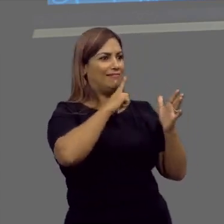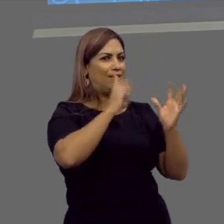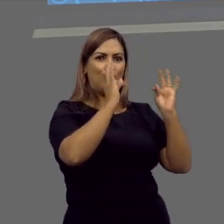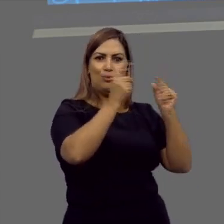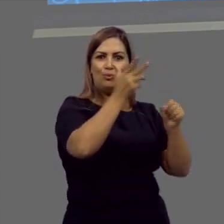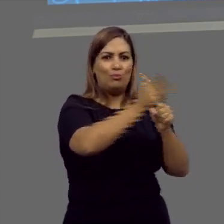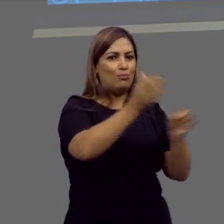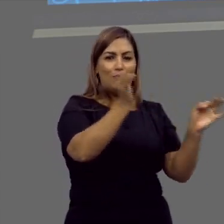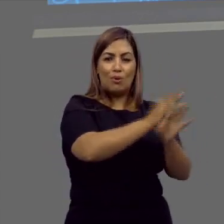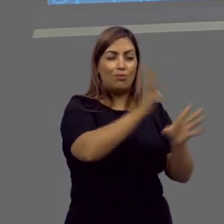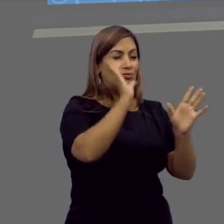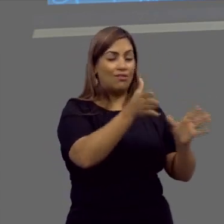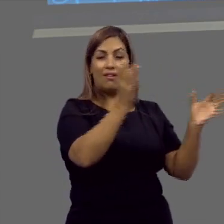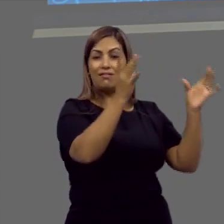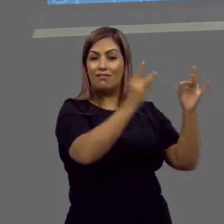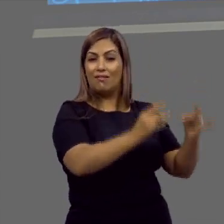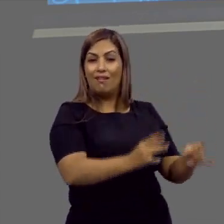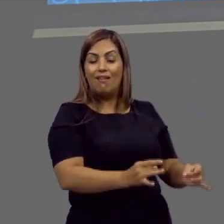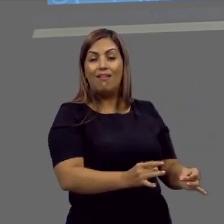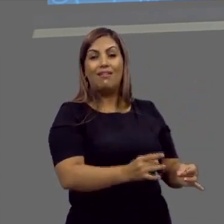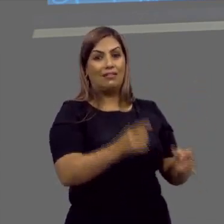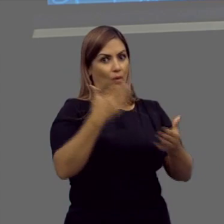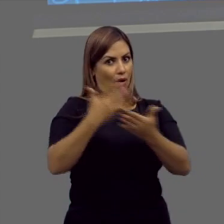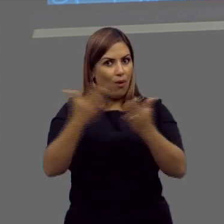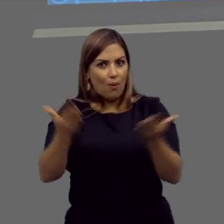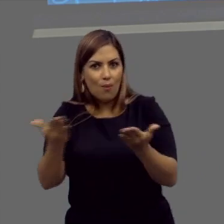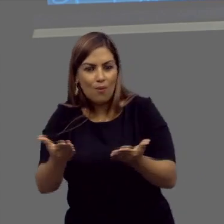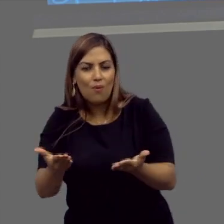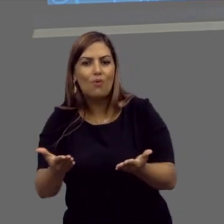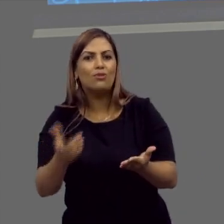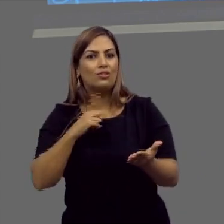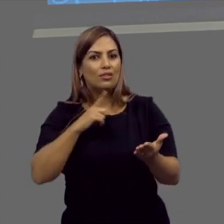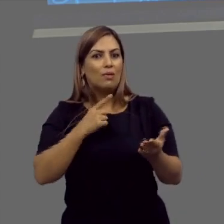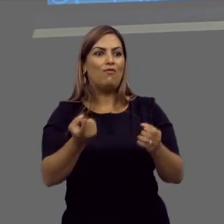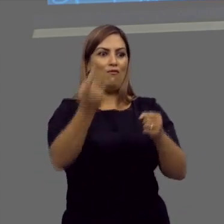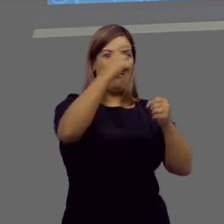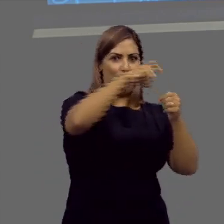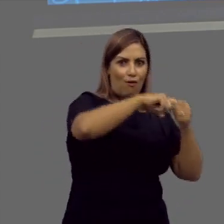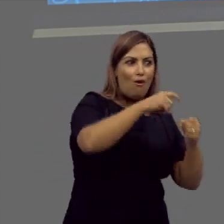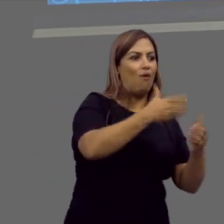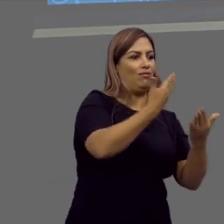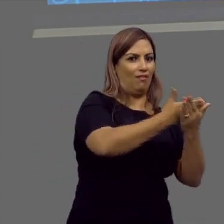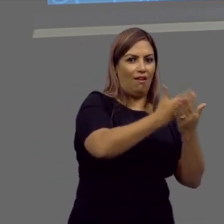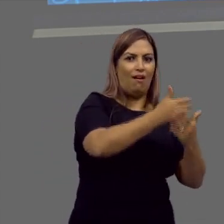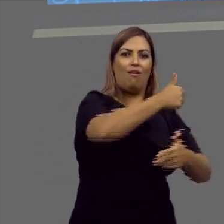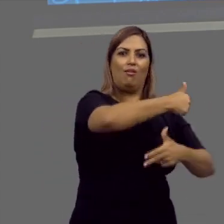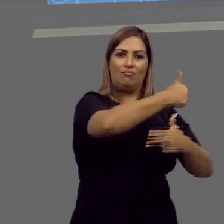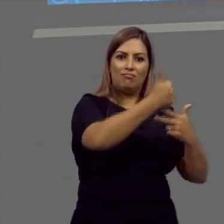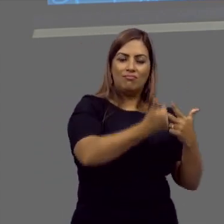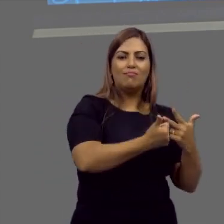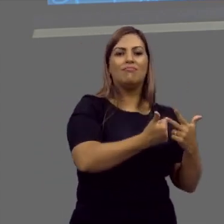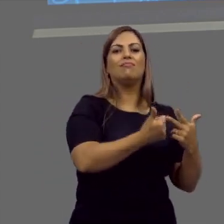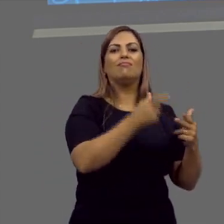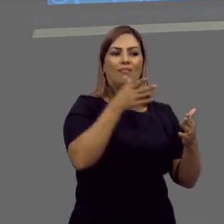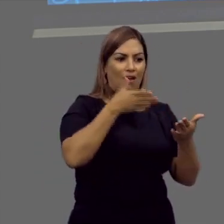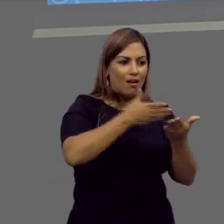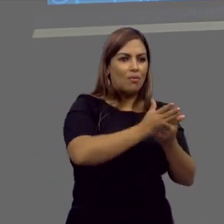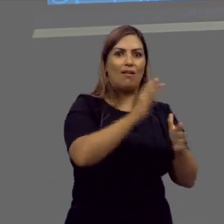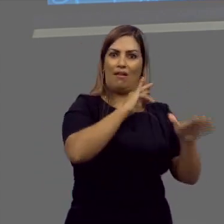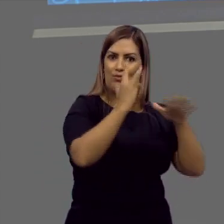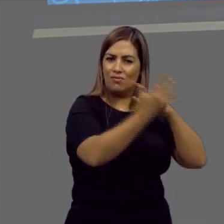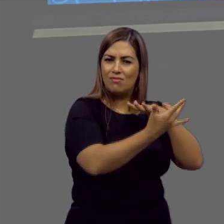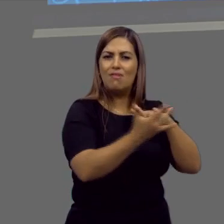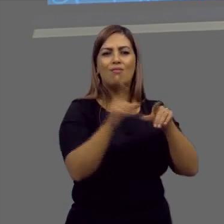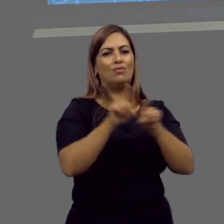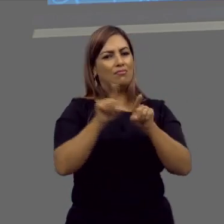tem tudo isso muito bem detalhado, tá? Então você, além de pegar essa aula aqui, esteja também contribuindo aí a sua aprovação. Também